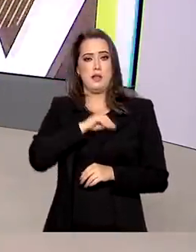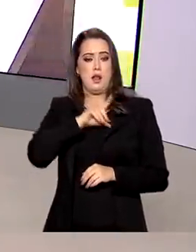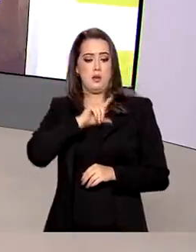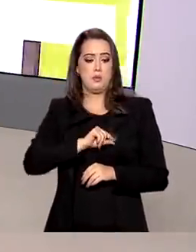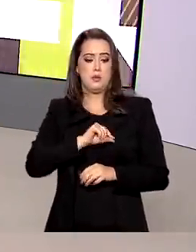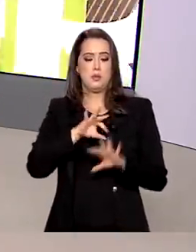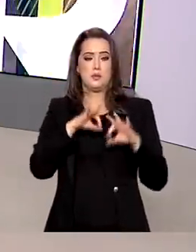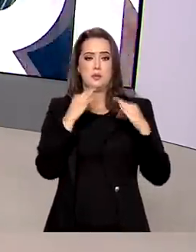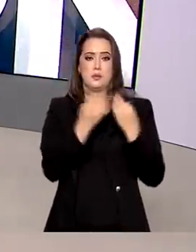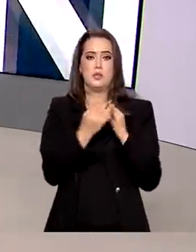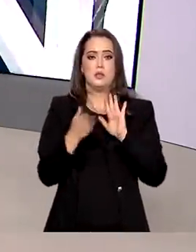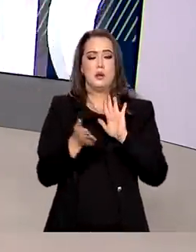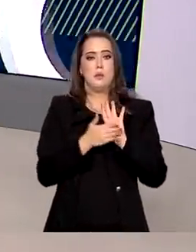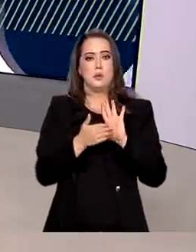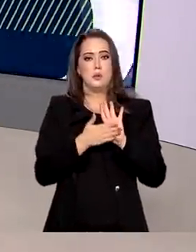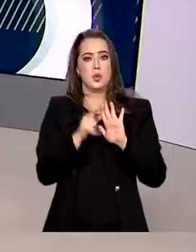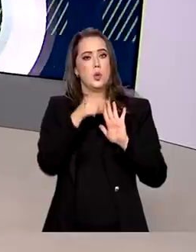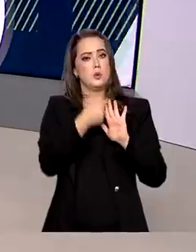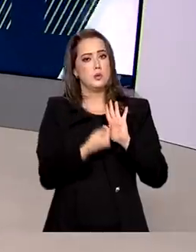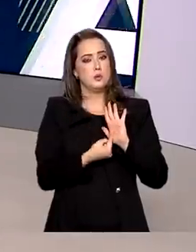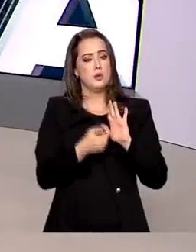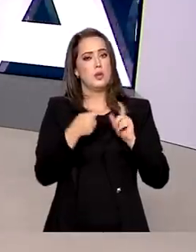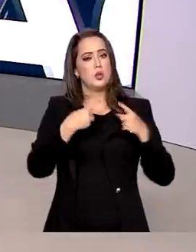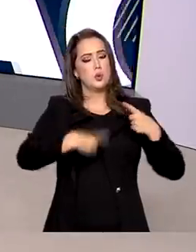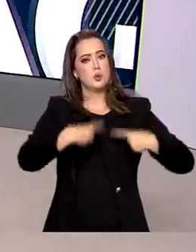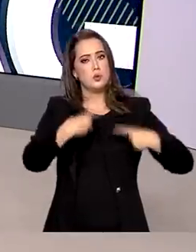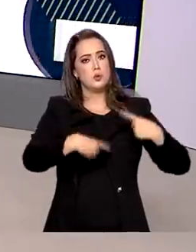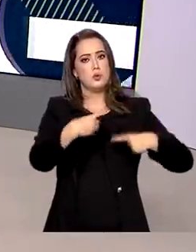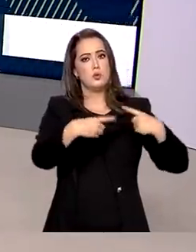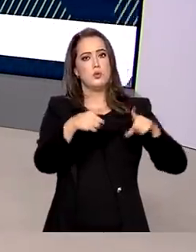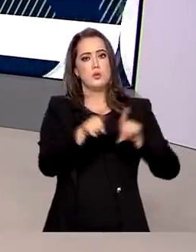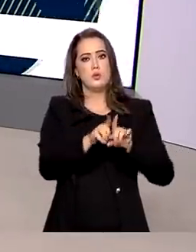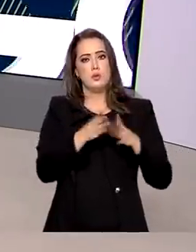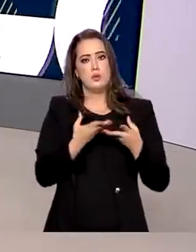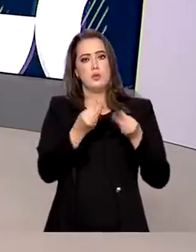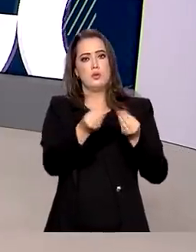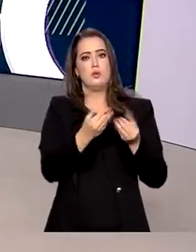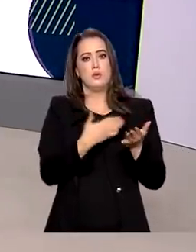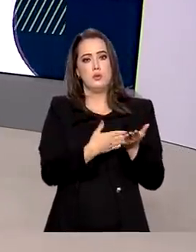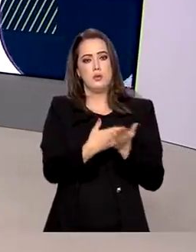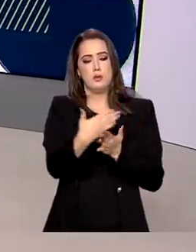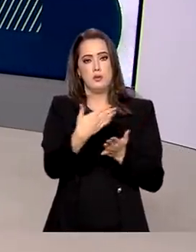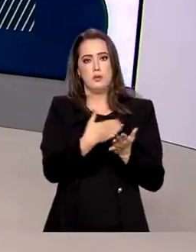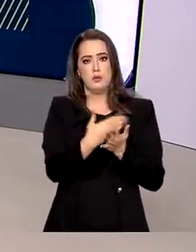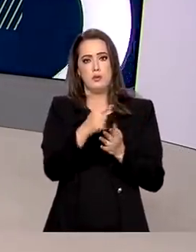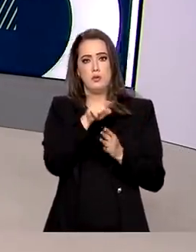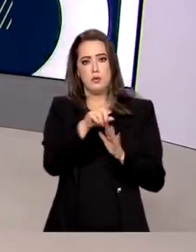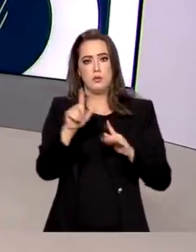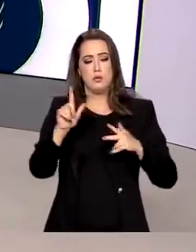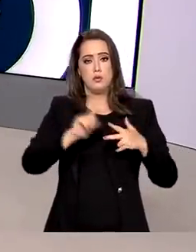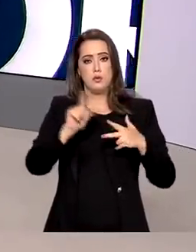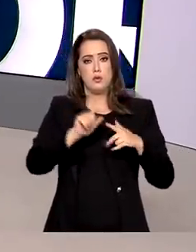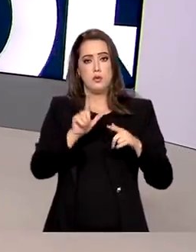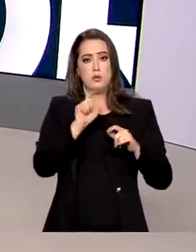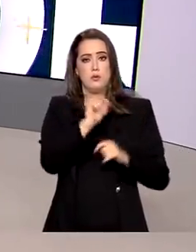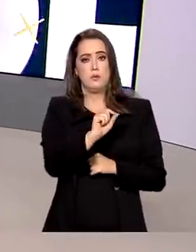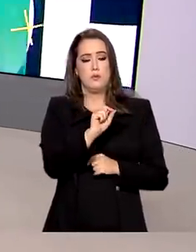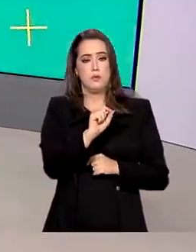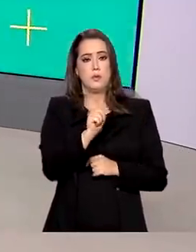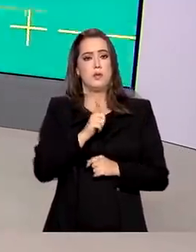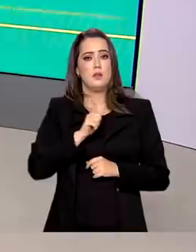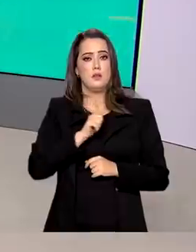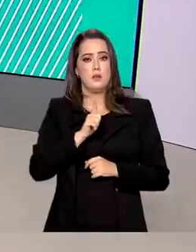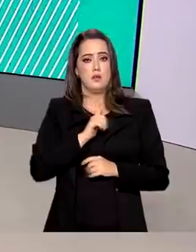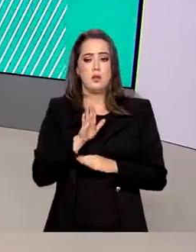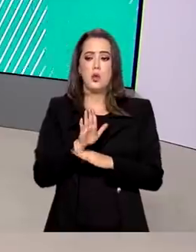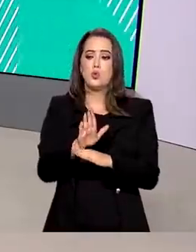famílias. Há uma proposta que deve ser discutida e colocada para o legislativo para que haja